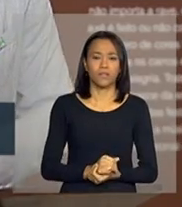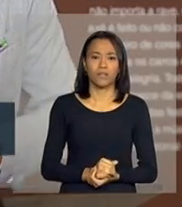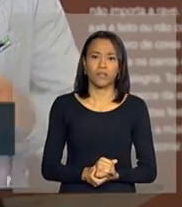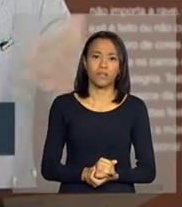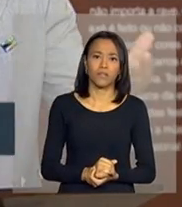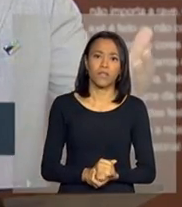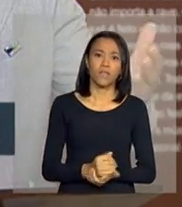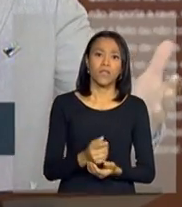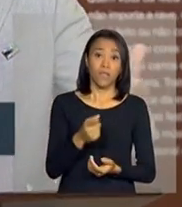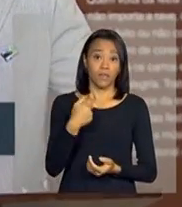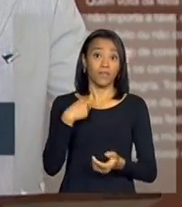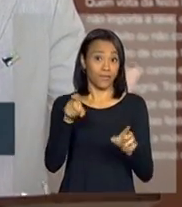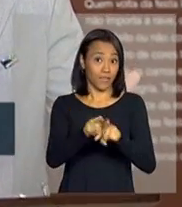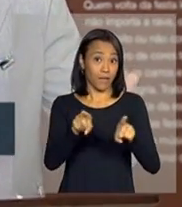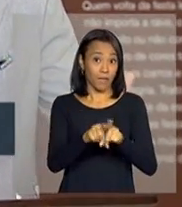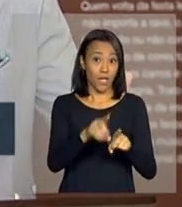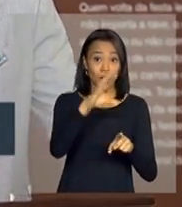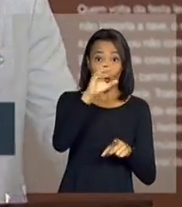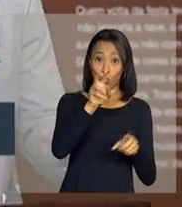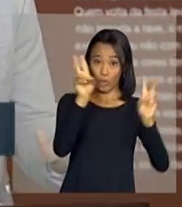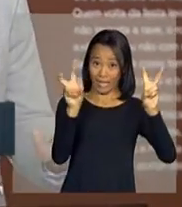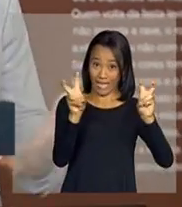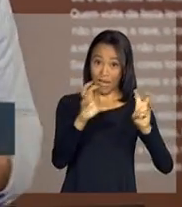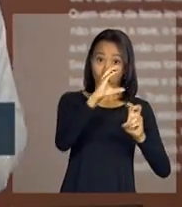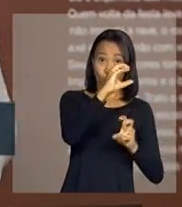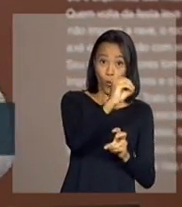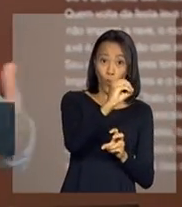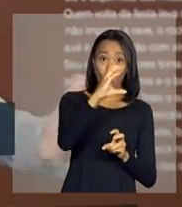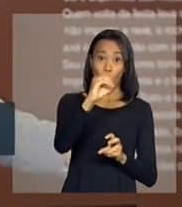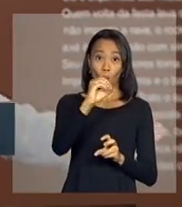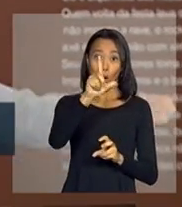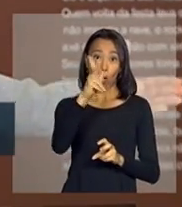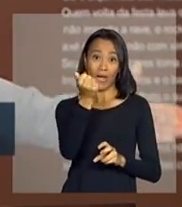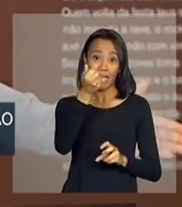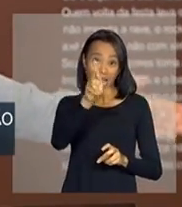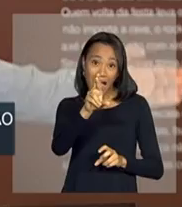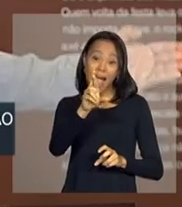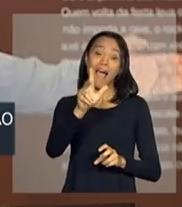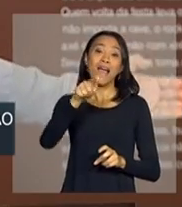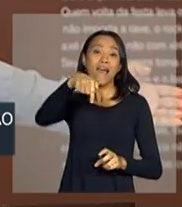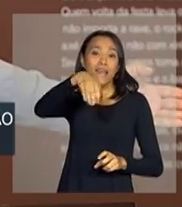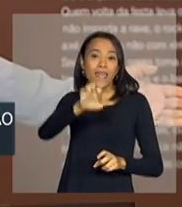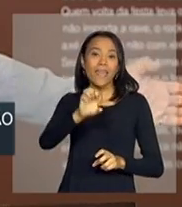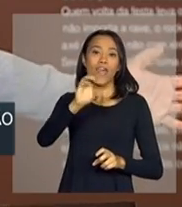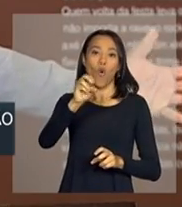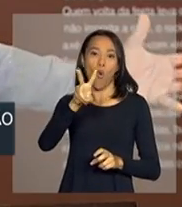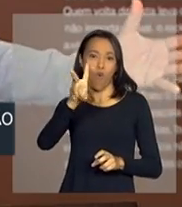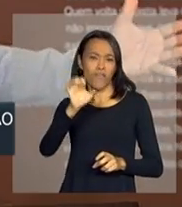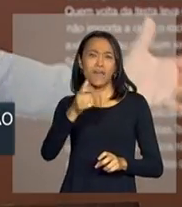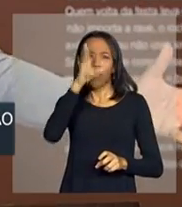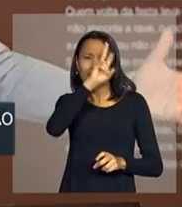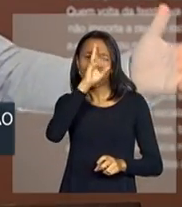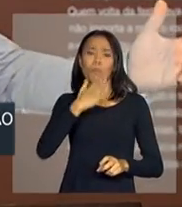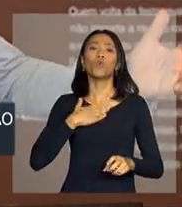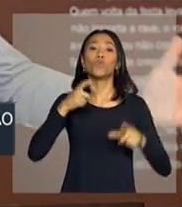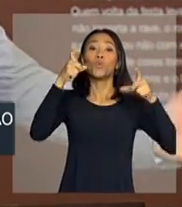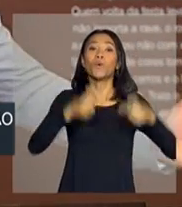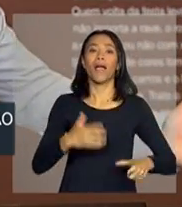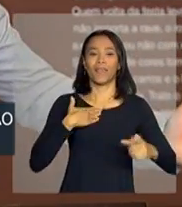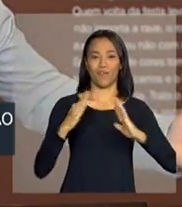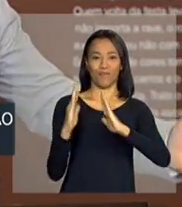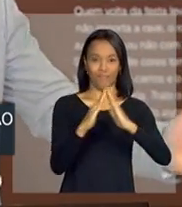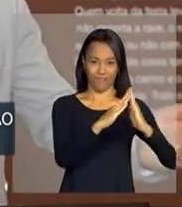e chamo disso do olhar que houve, porque parece muito a memória do meu bairro candial, de pintores de